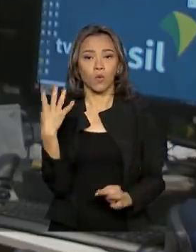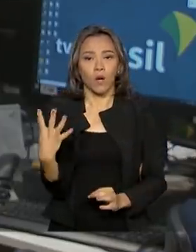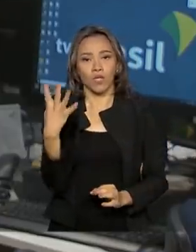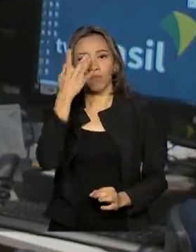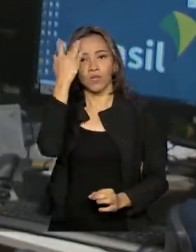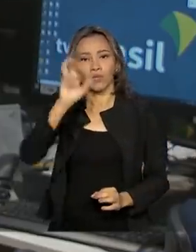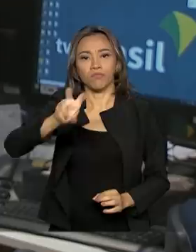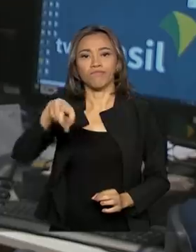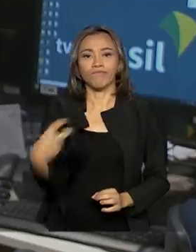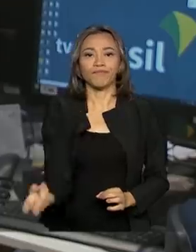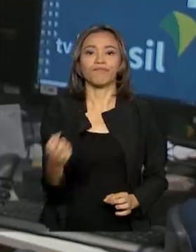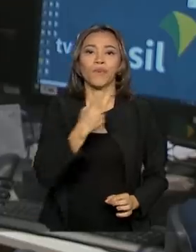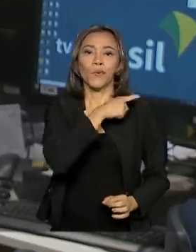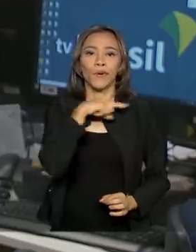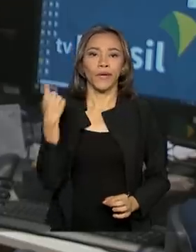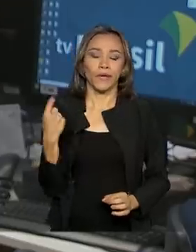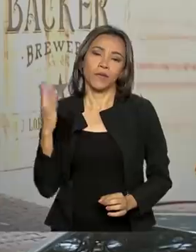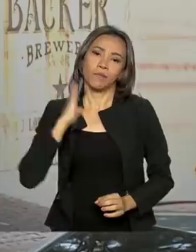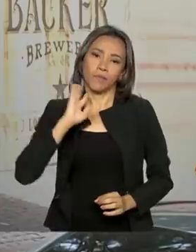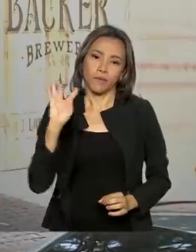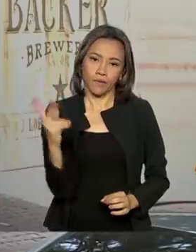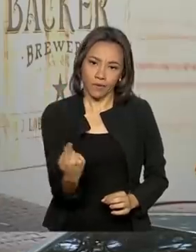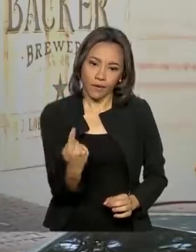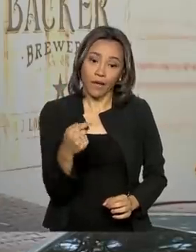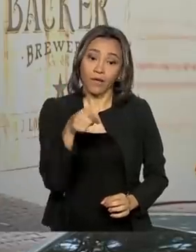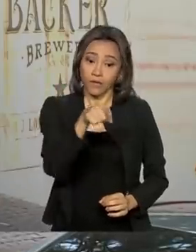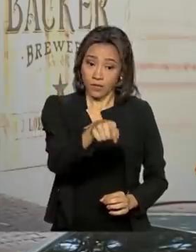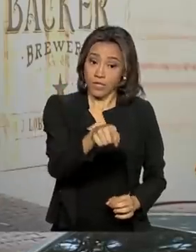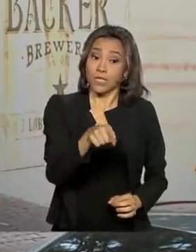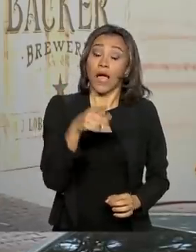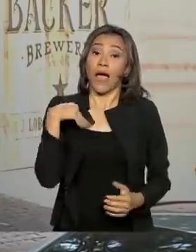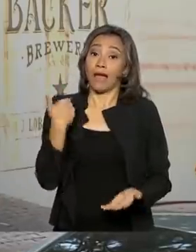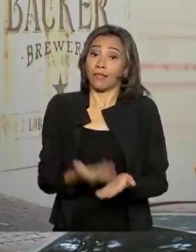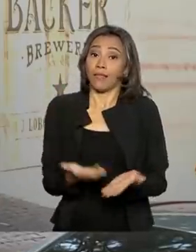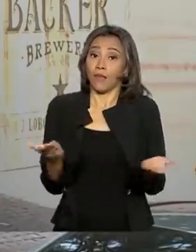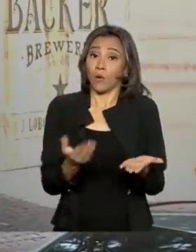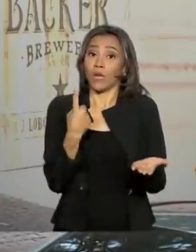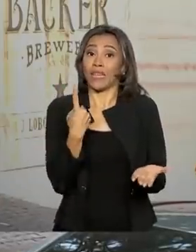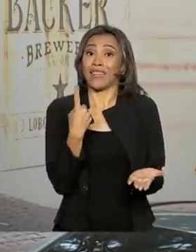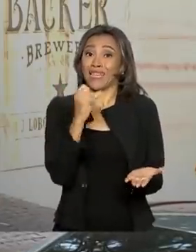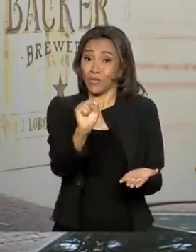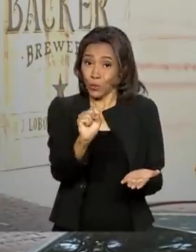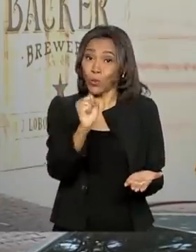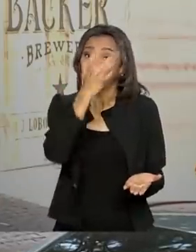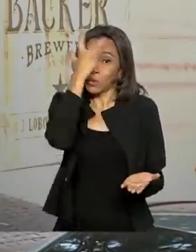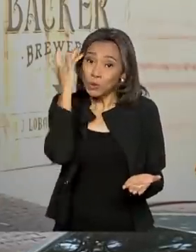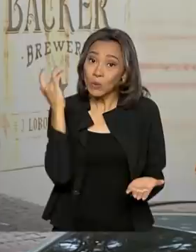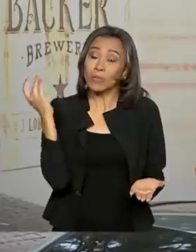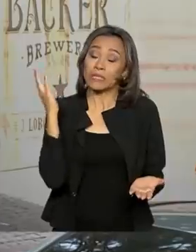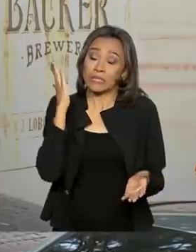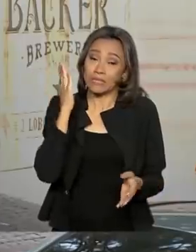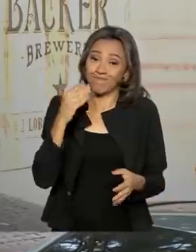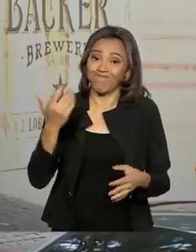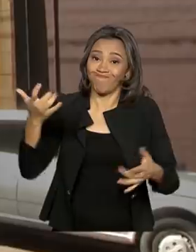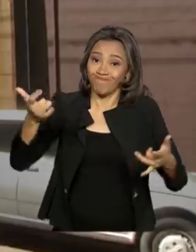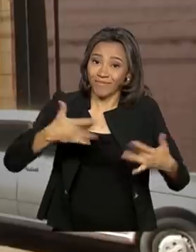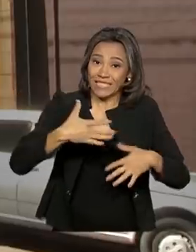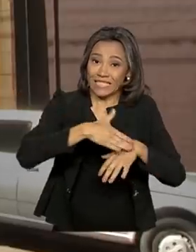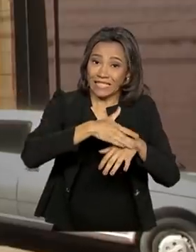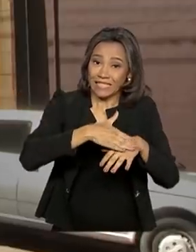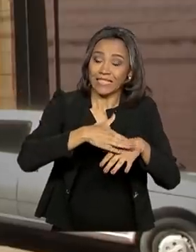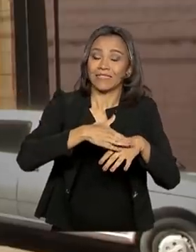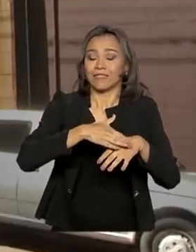Minas Gerais. No total, são 18 casos notificados até agora e quatro confirmados com a presença da